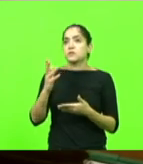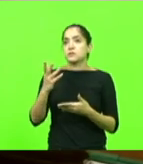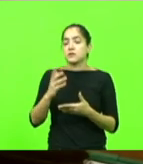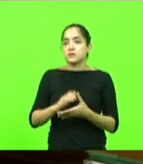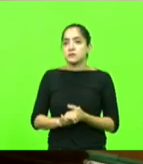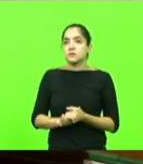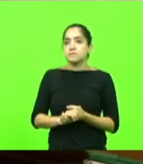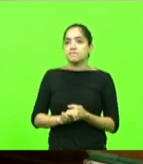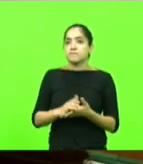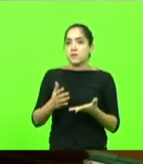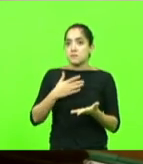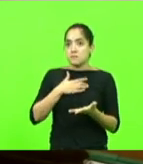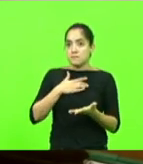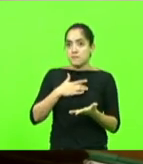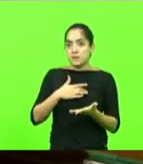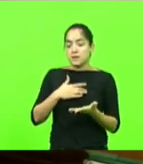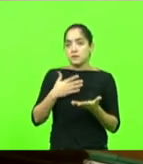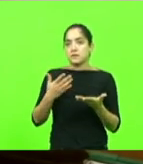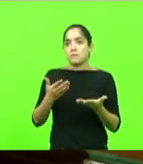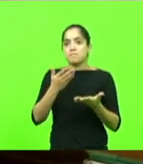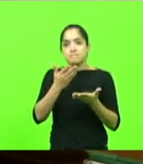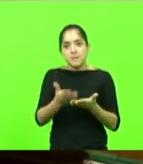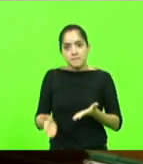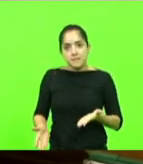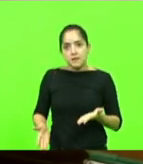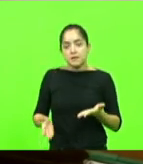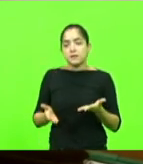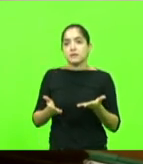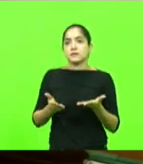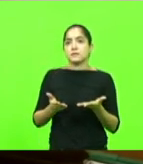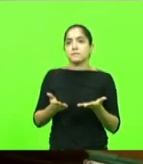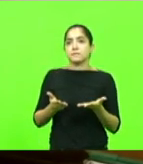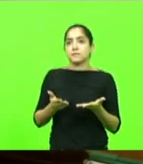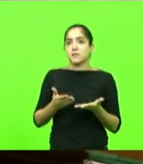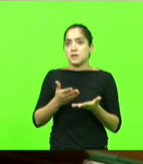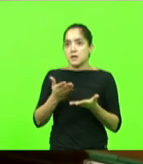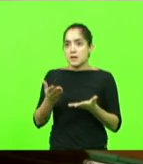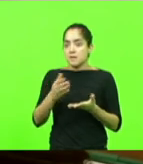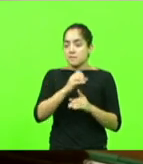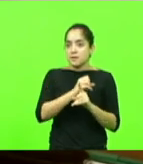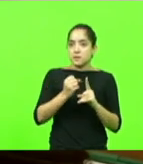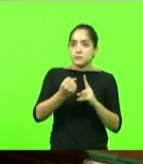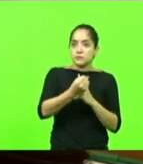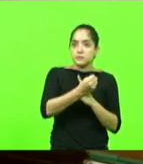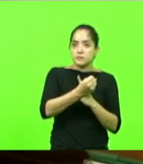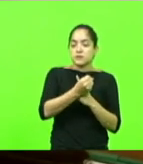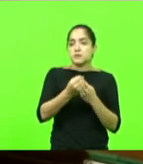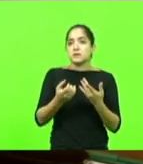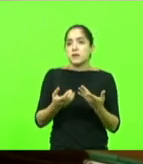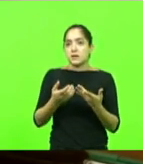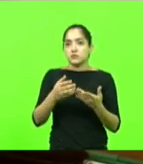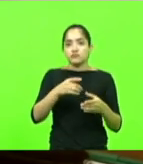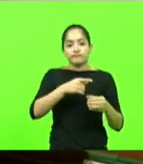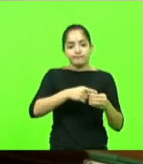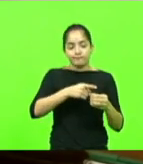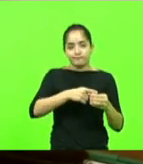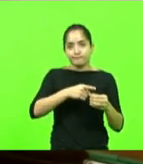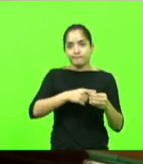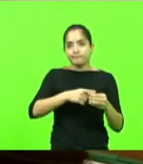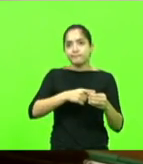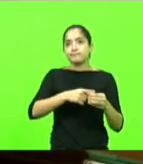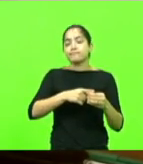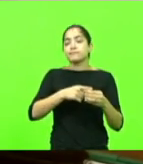pena, é uma perda irreparável para a sociedade do nosso município de São José